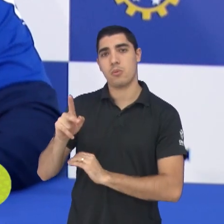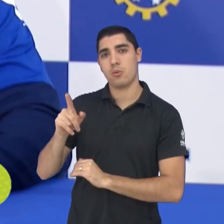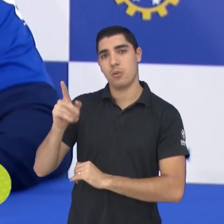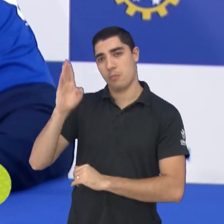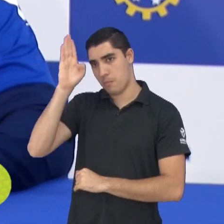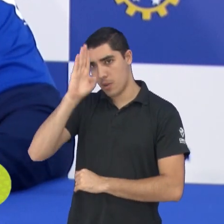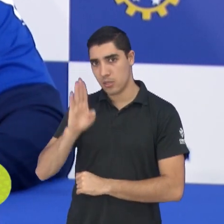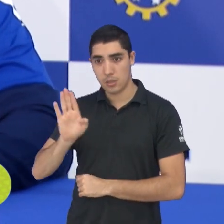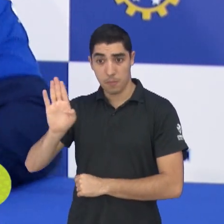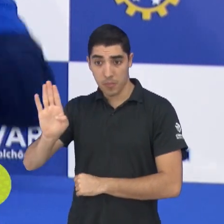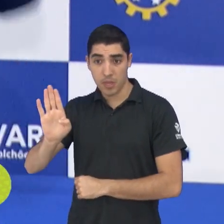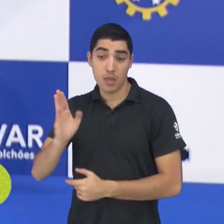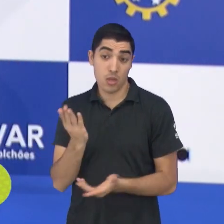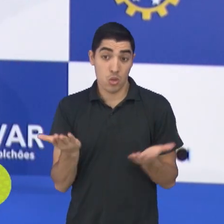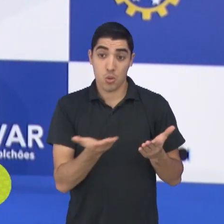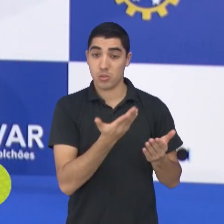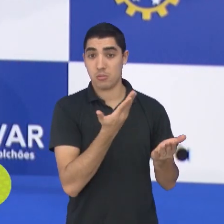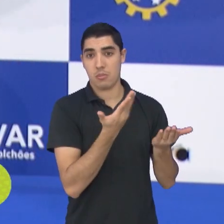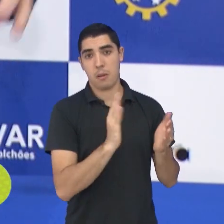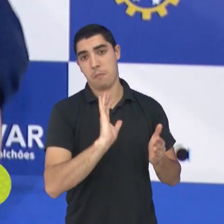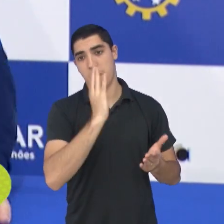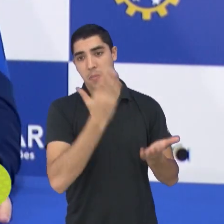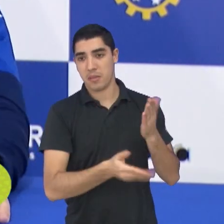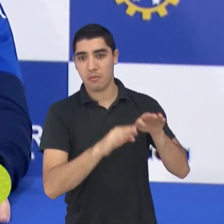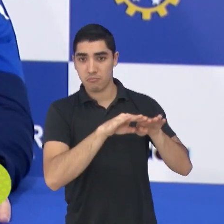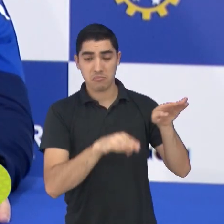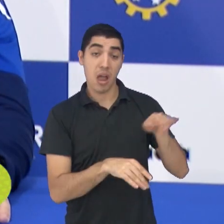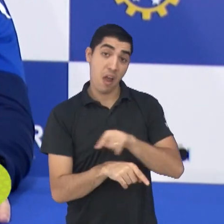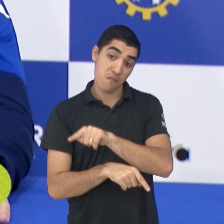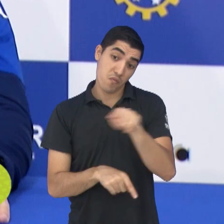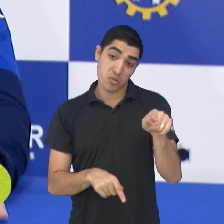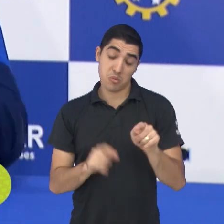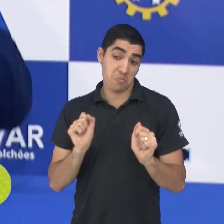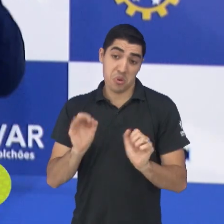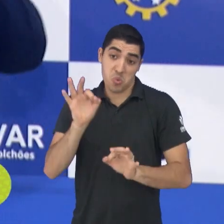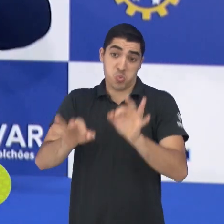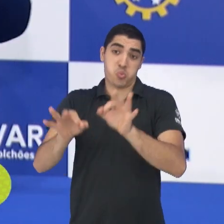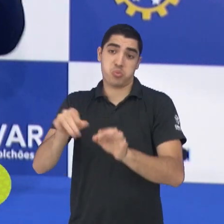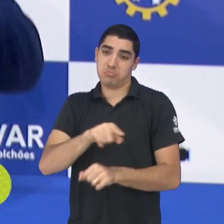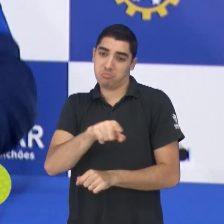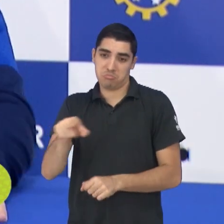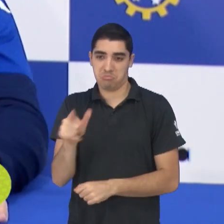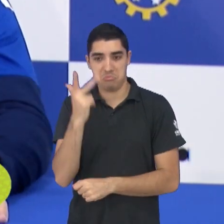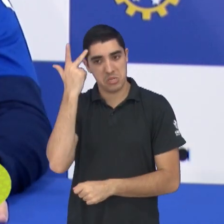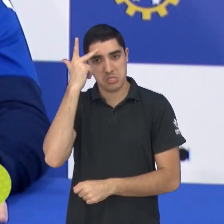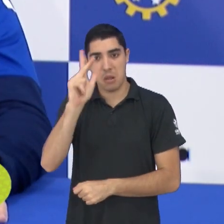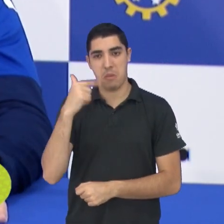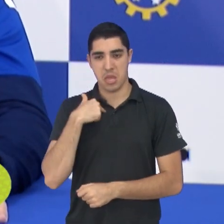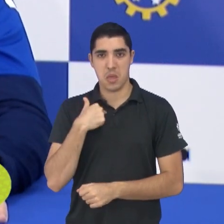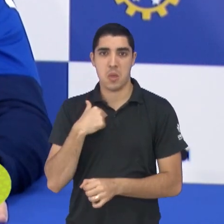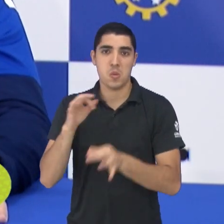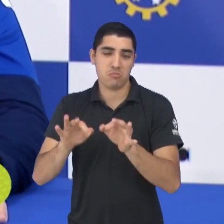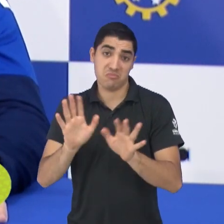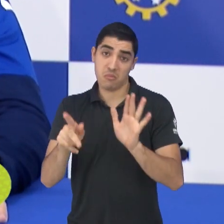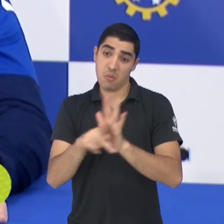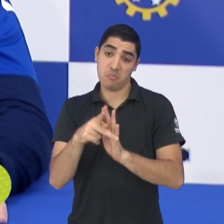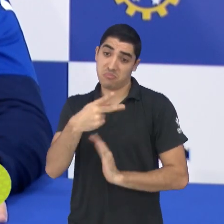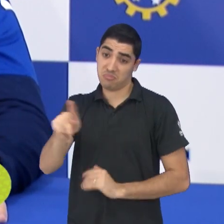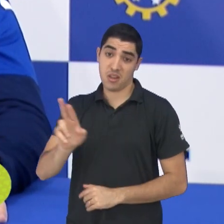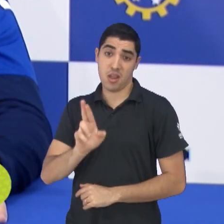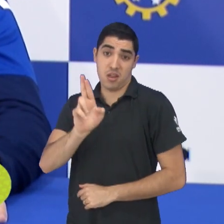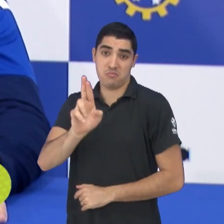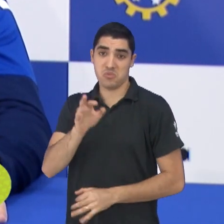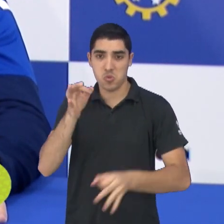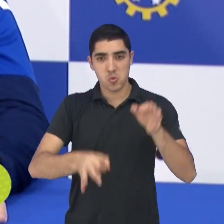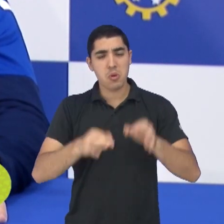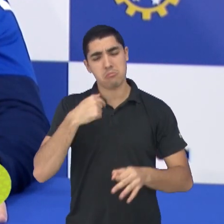eliminação é normal, né? Aí vocês podem julgar. Eu não vou condenar você a julgar, porque faz parte da imprensa julgar. Mas, eu me sinto